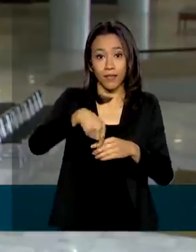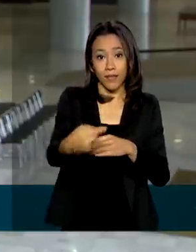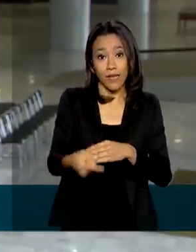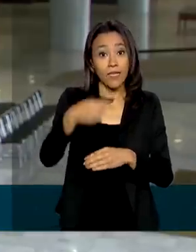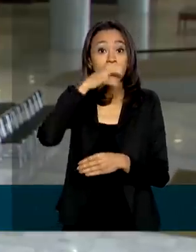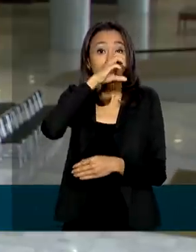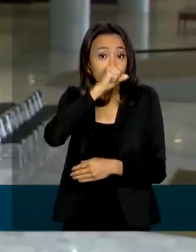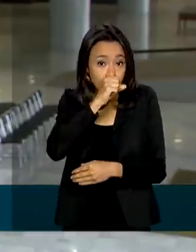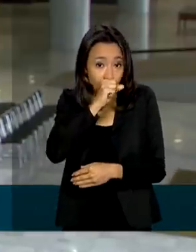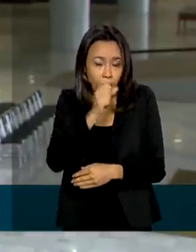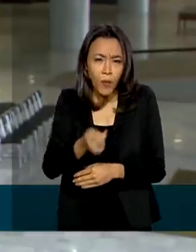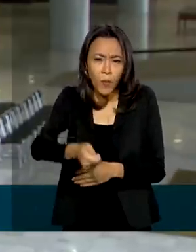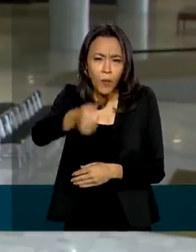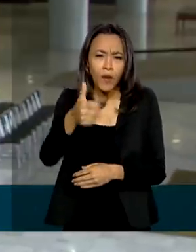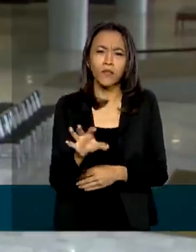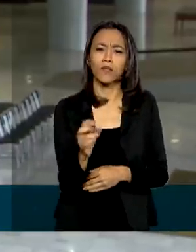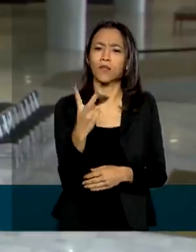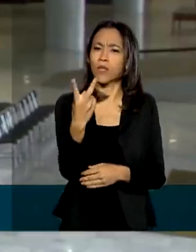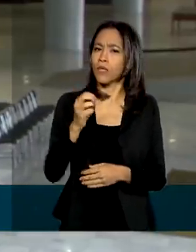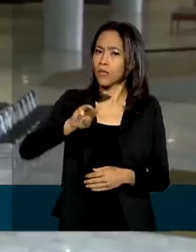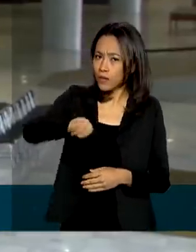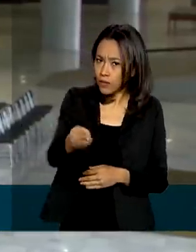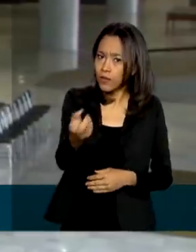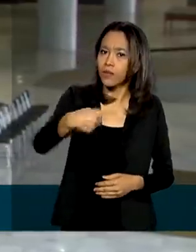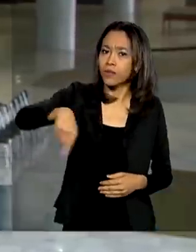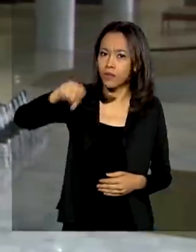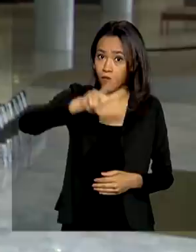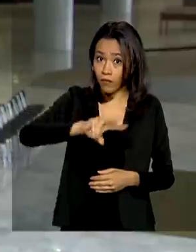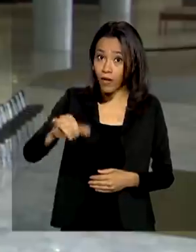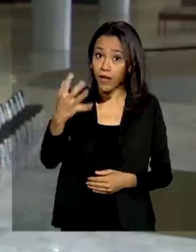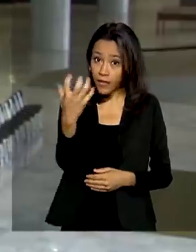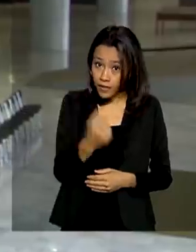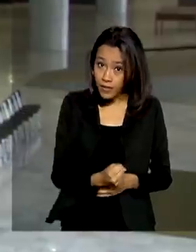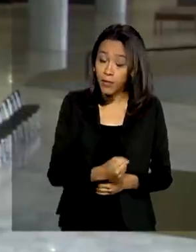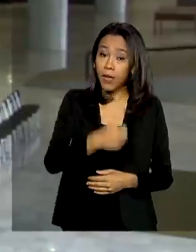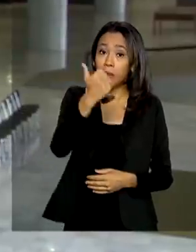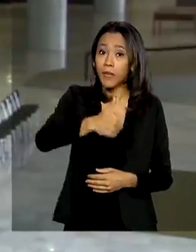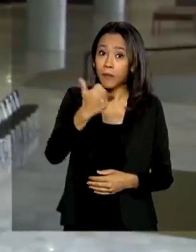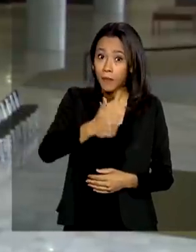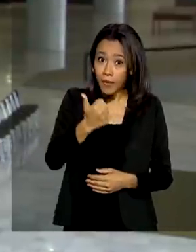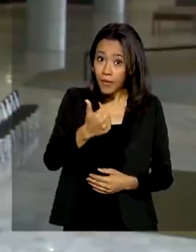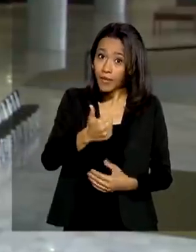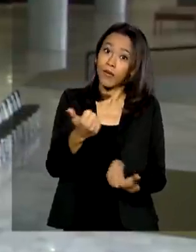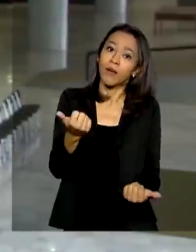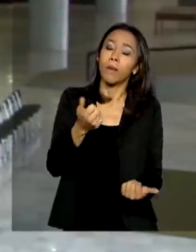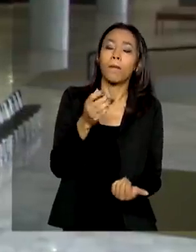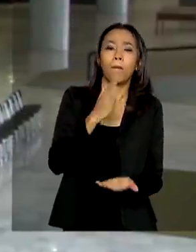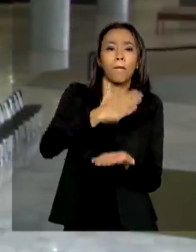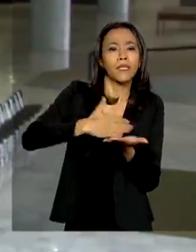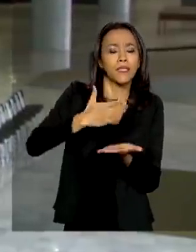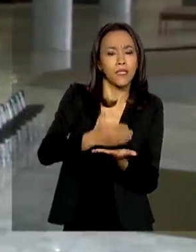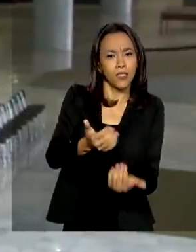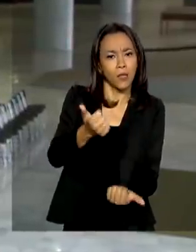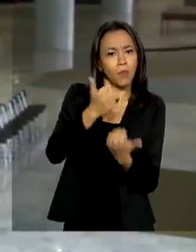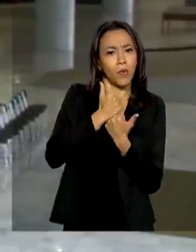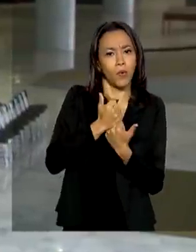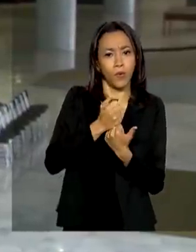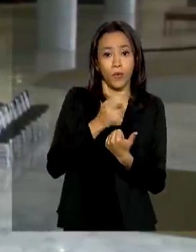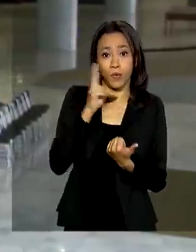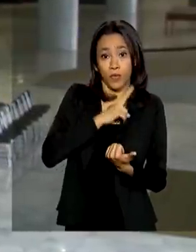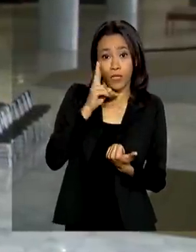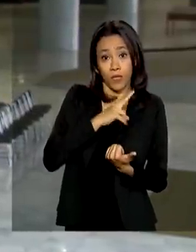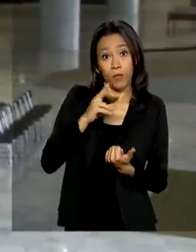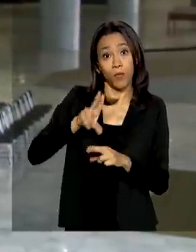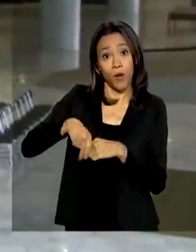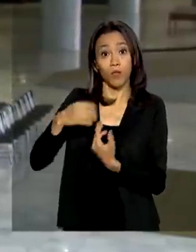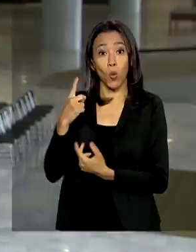Quase 2 milhões de brasileiros vão receber a primeira parcela do auxílio emergencial graças ao recurso de 1 bilhão